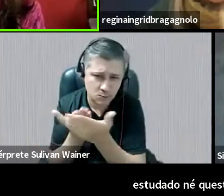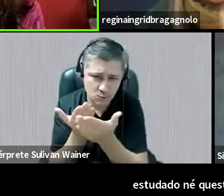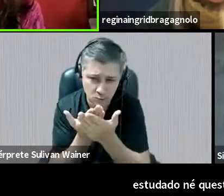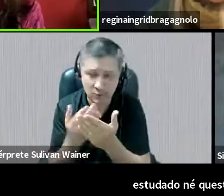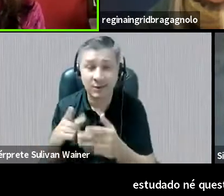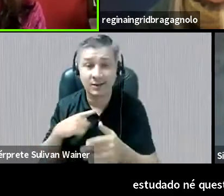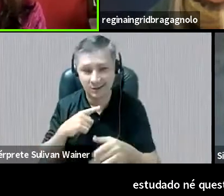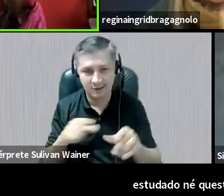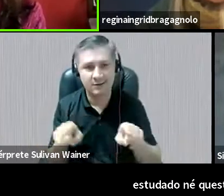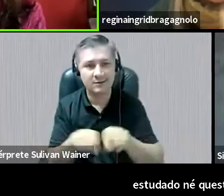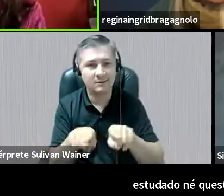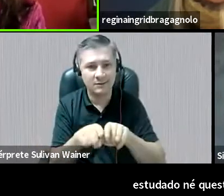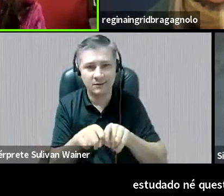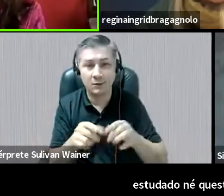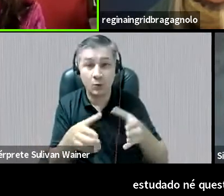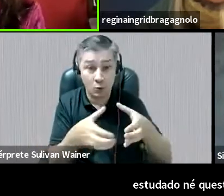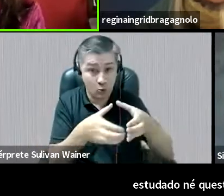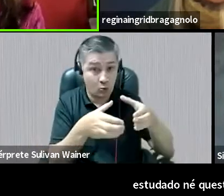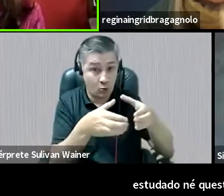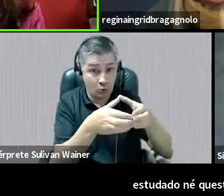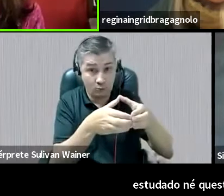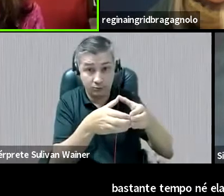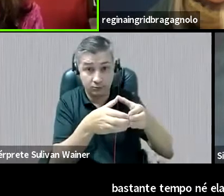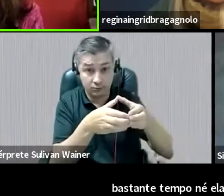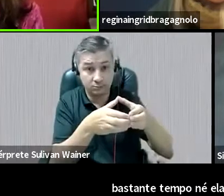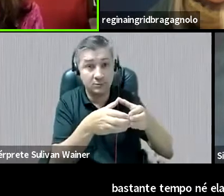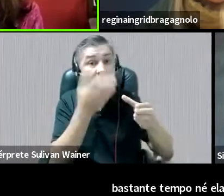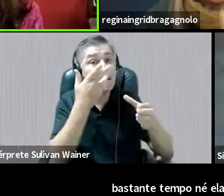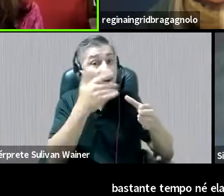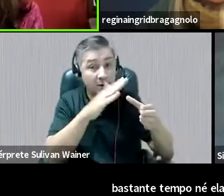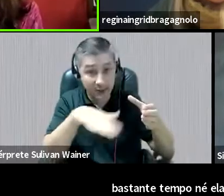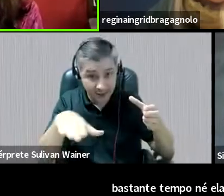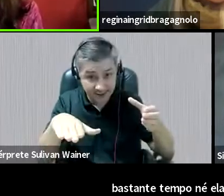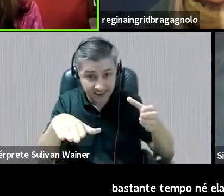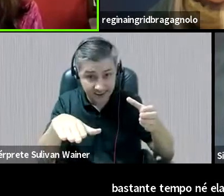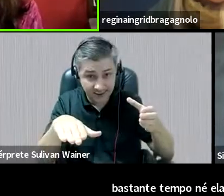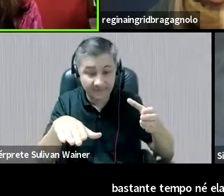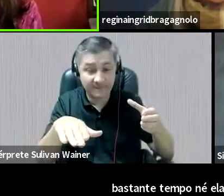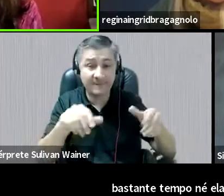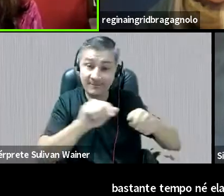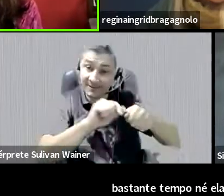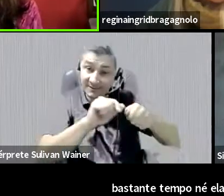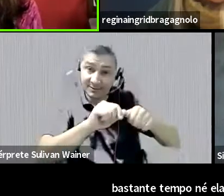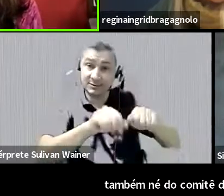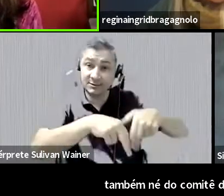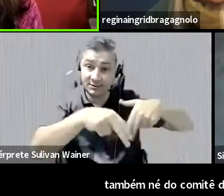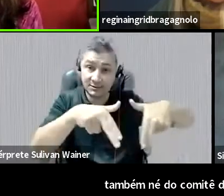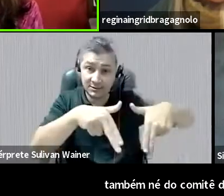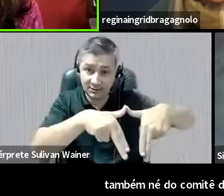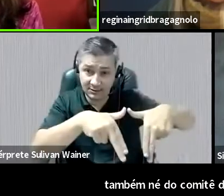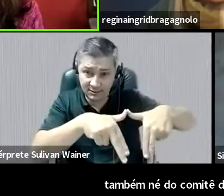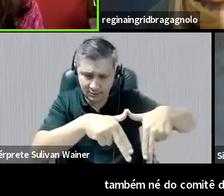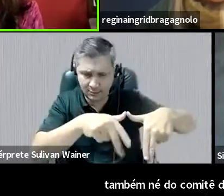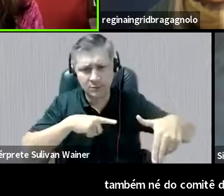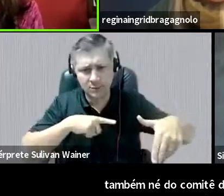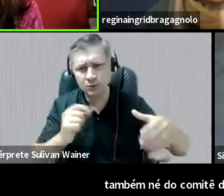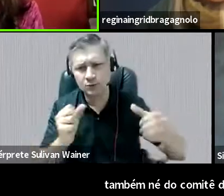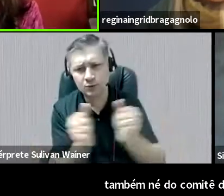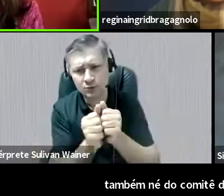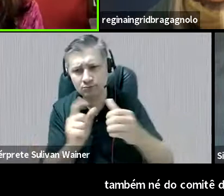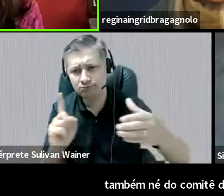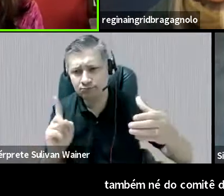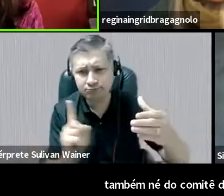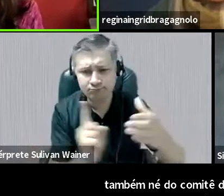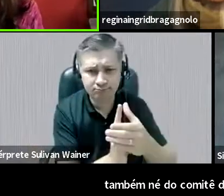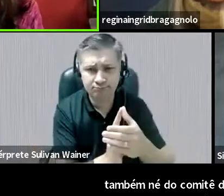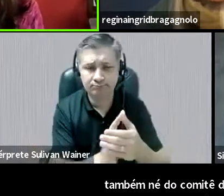parte também do Comitê das Crianças Fazendo Gênero. Nós estamos juntas nesse comitê e tem sido muito divertido e,